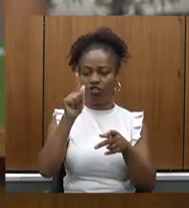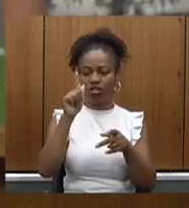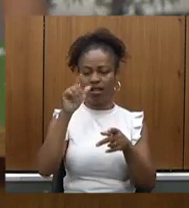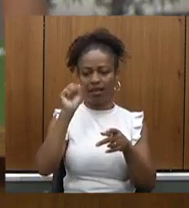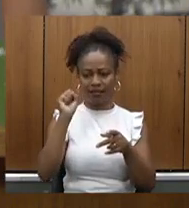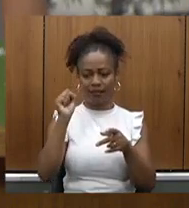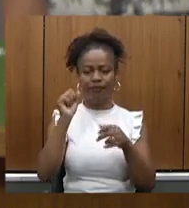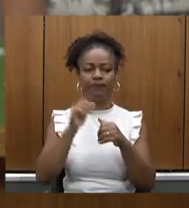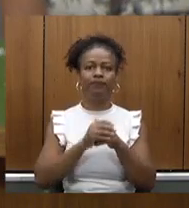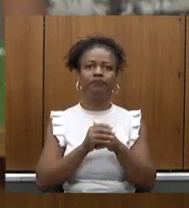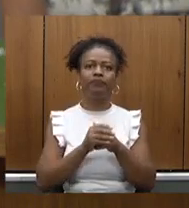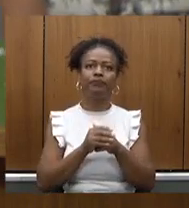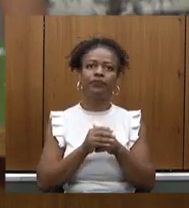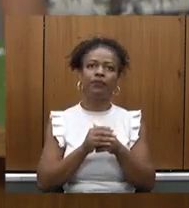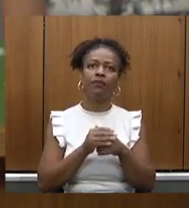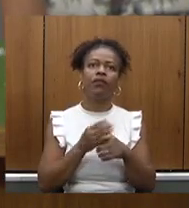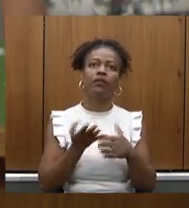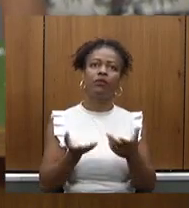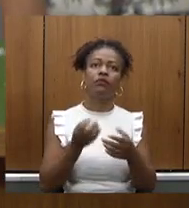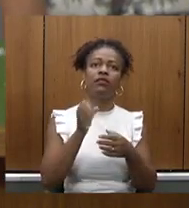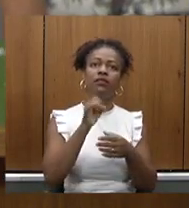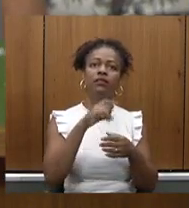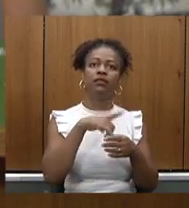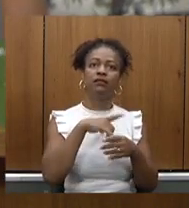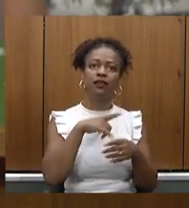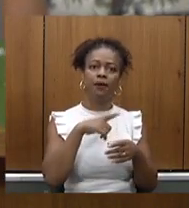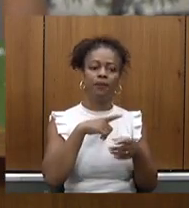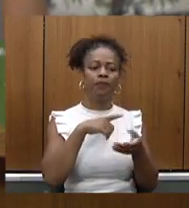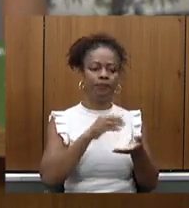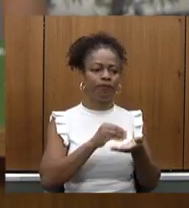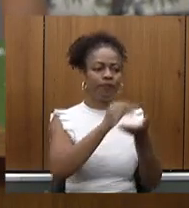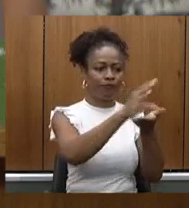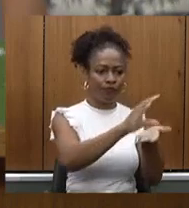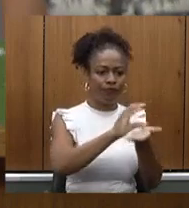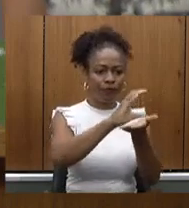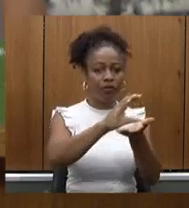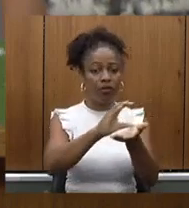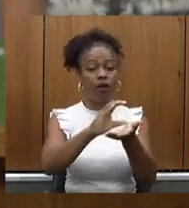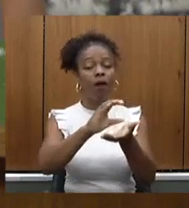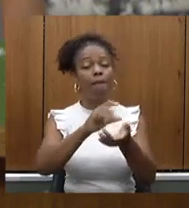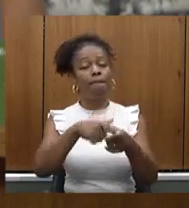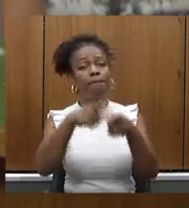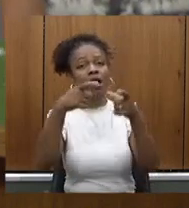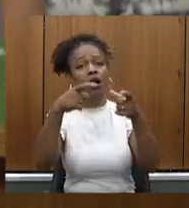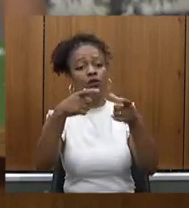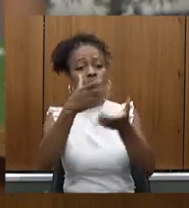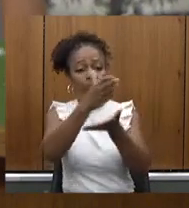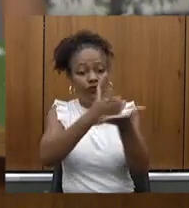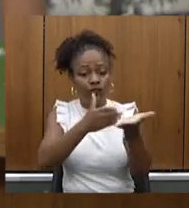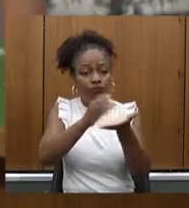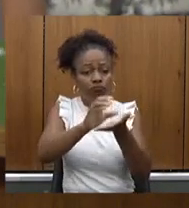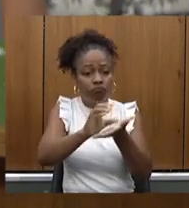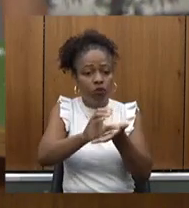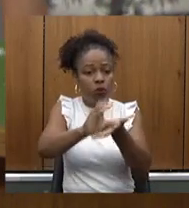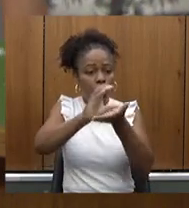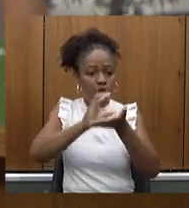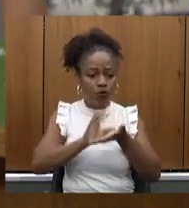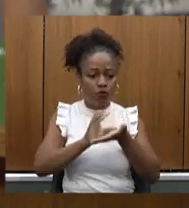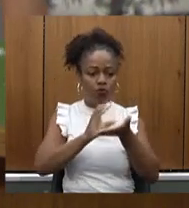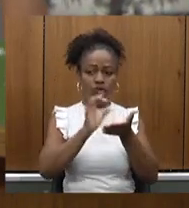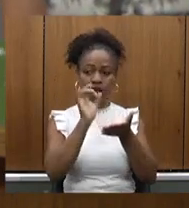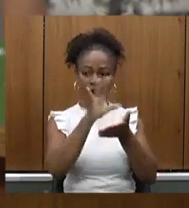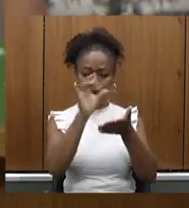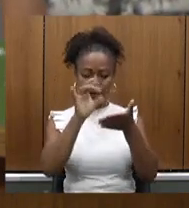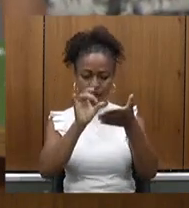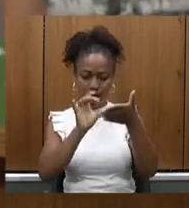instituições maior o retorno desse recurso que ele é dividido conforme a pontuação dentro da